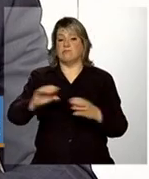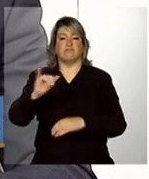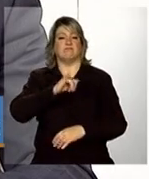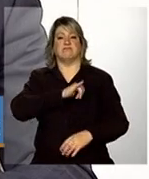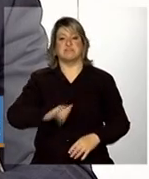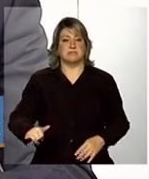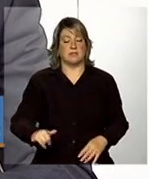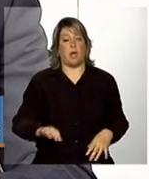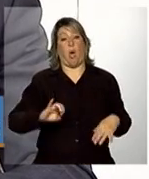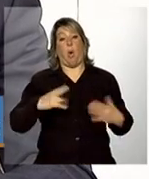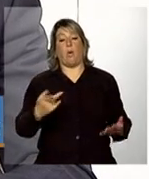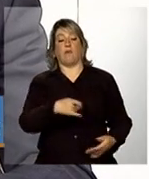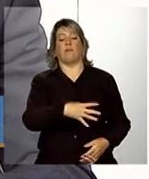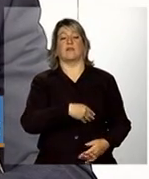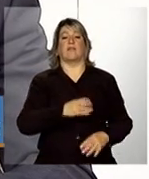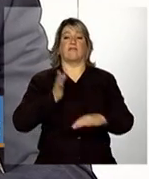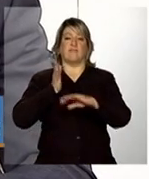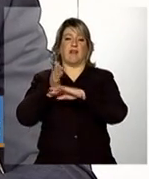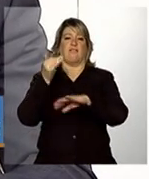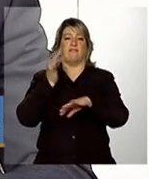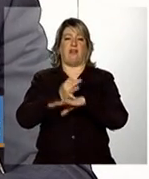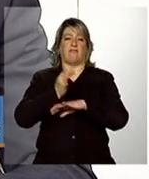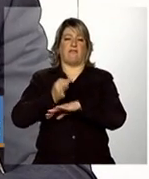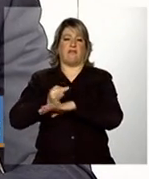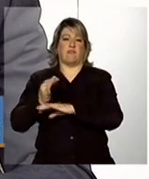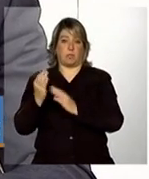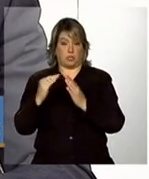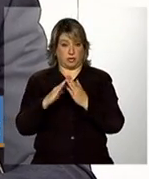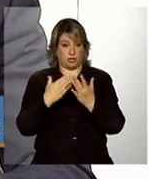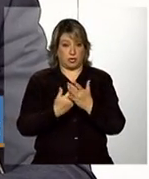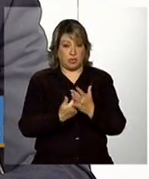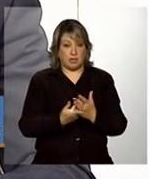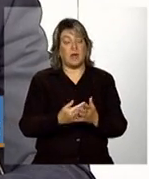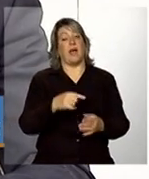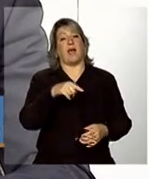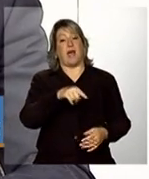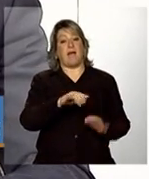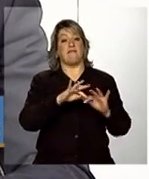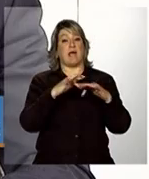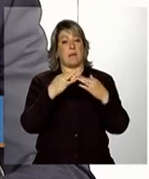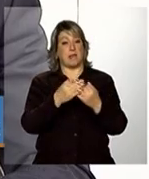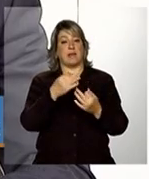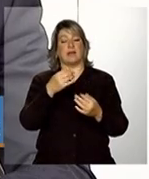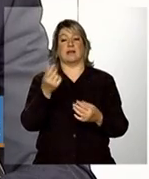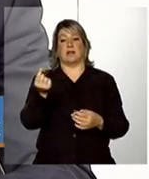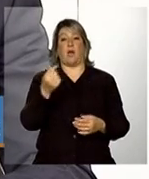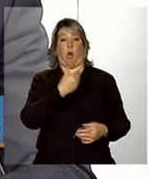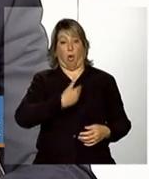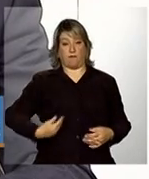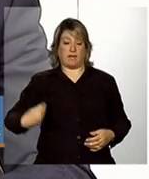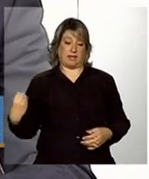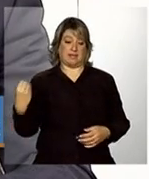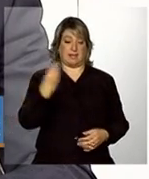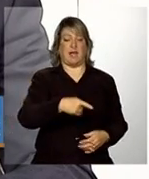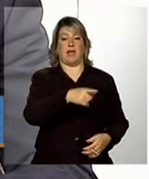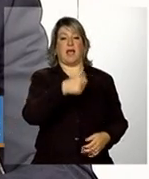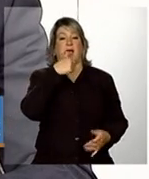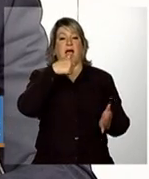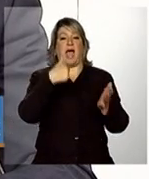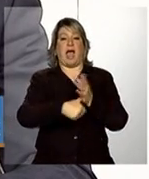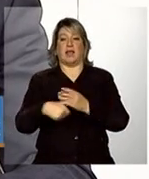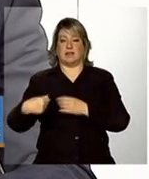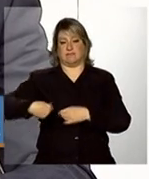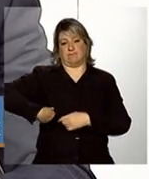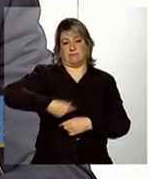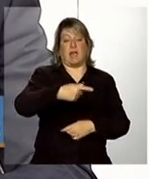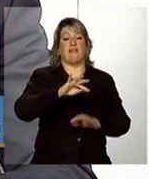presença mínima no mês, que é uma das condicionalidades, a família recebe uma carta de advertência. Na maioria dos casos, isso